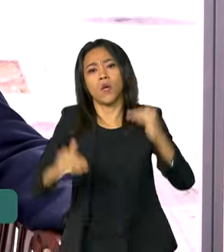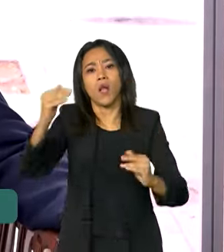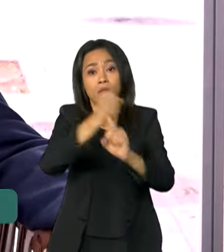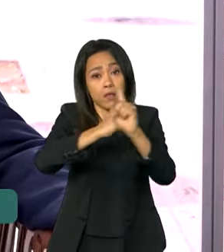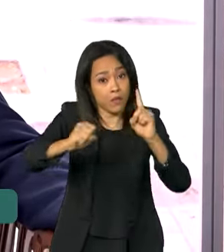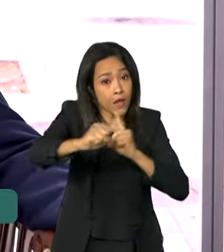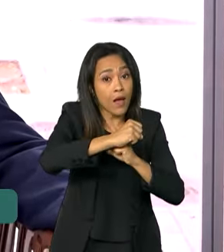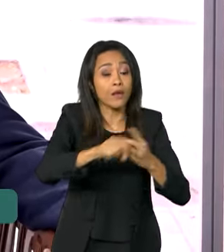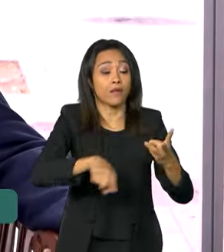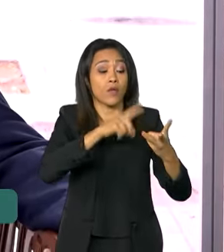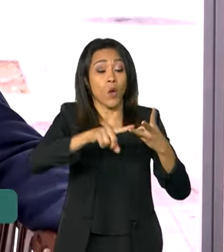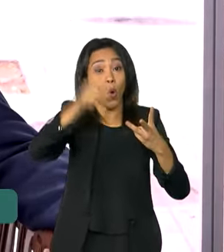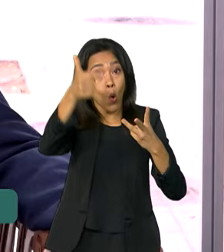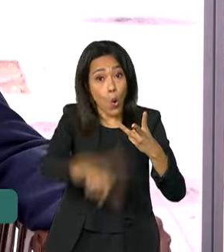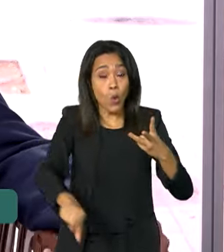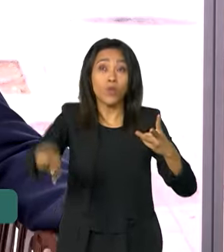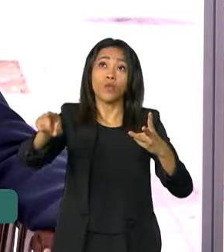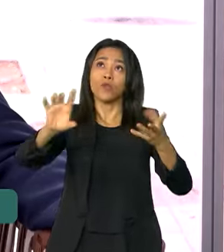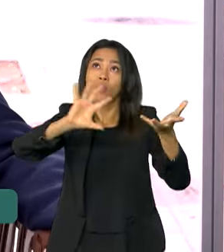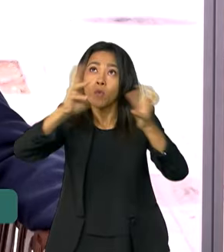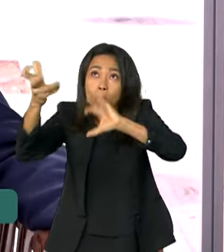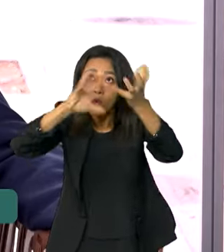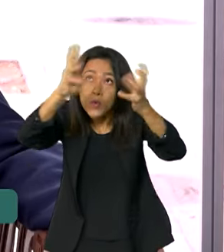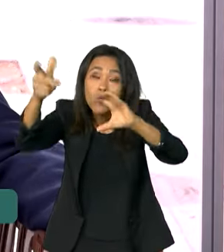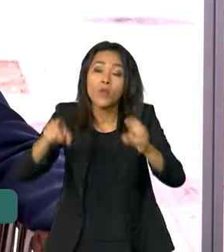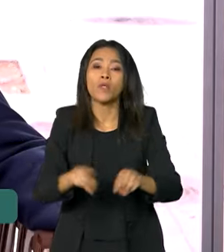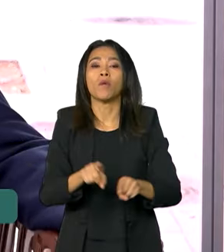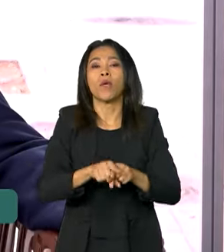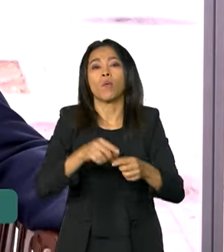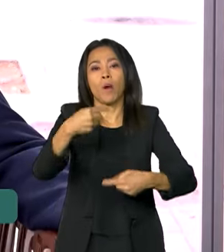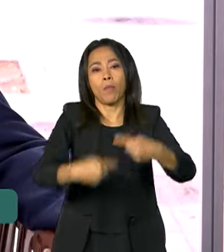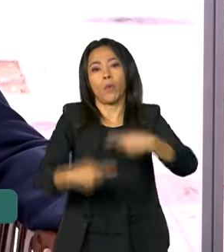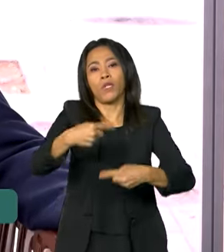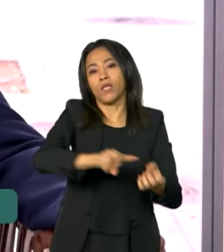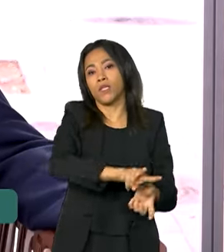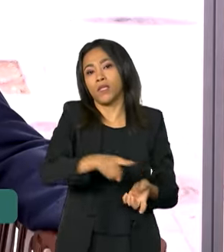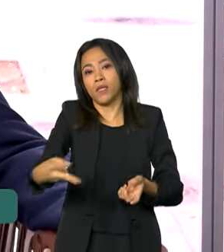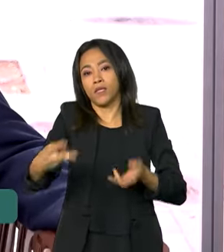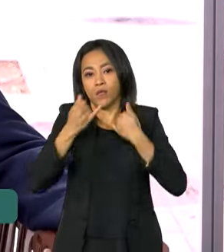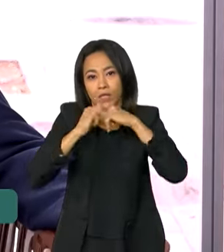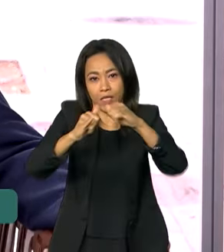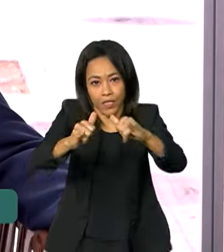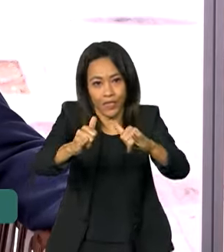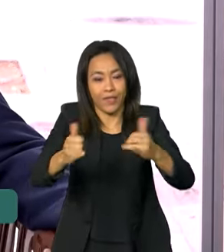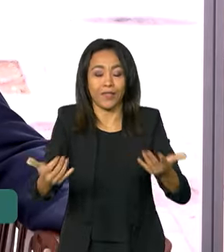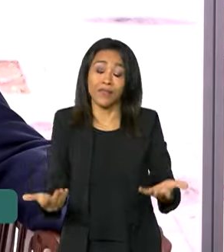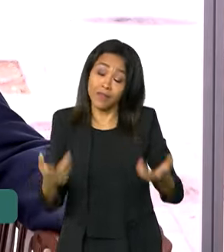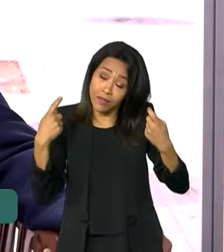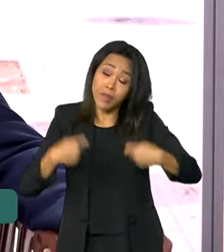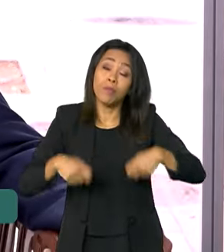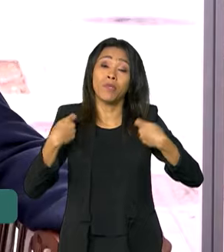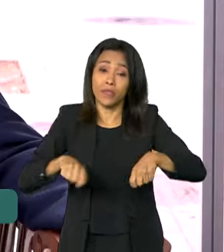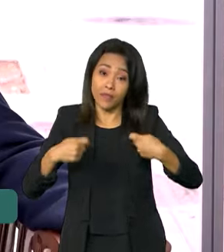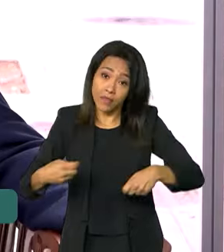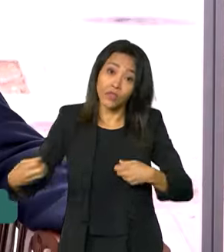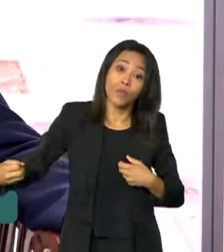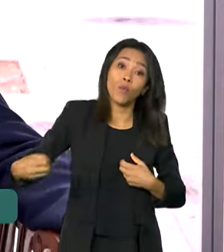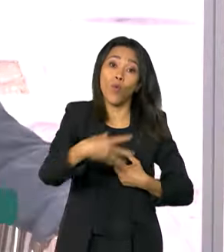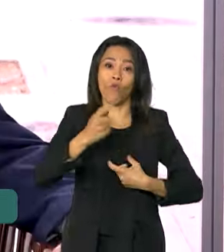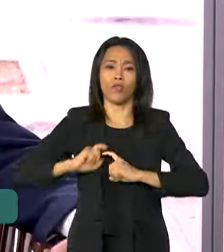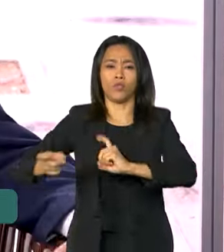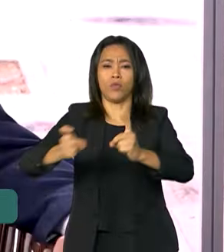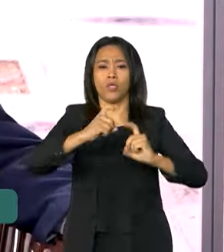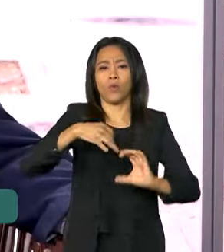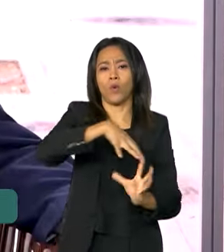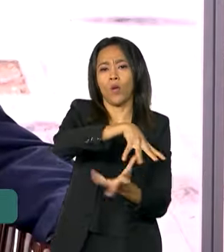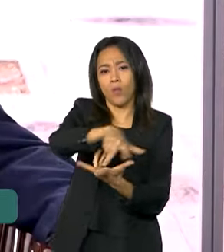enfrentamento das mudanças climáticas e uma política de transição energética justas. e uma necessidade de uma nova governança global.